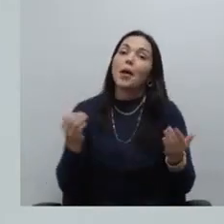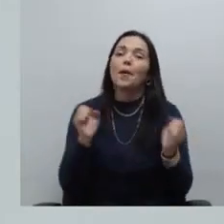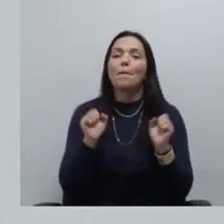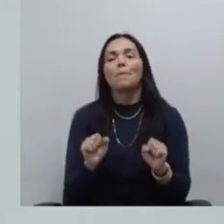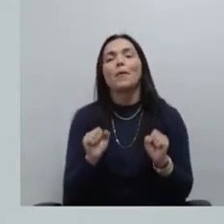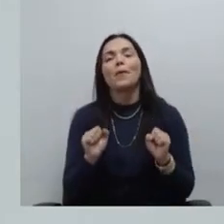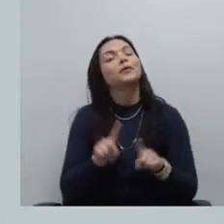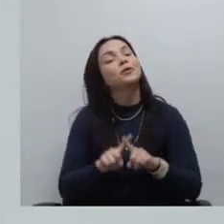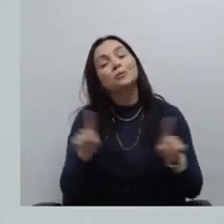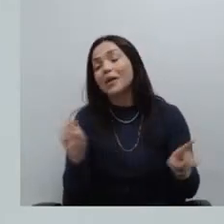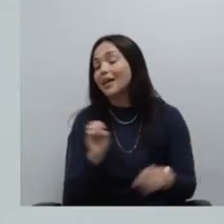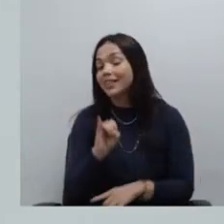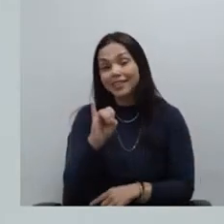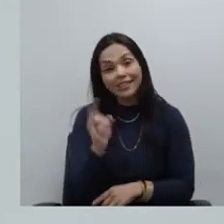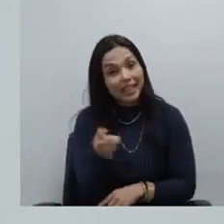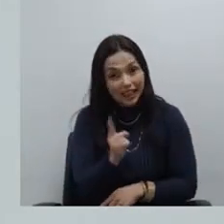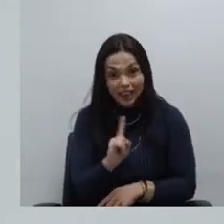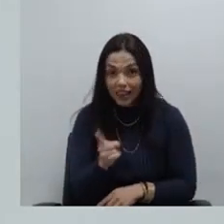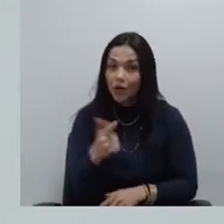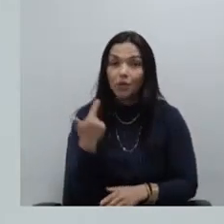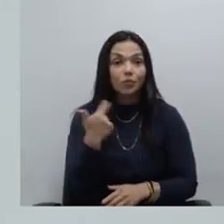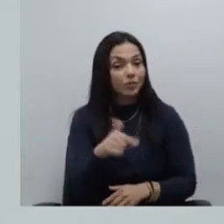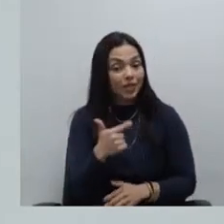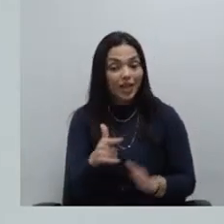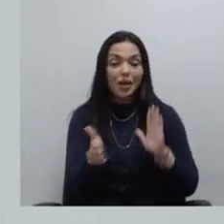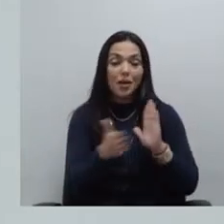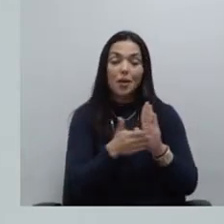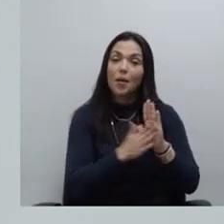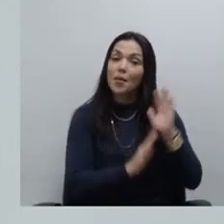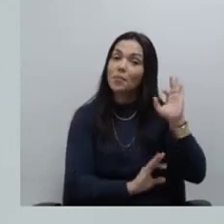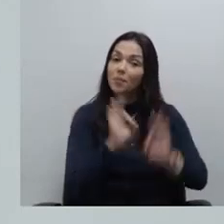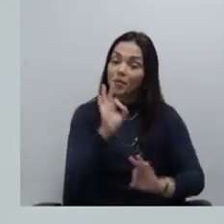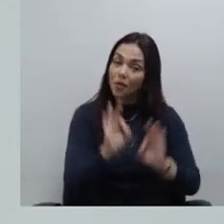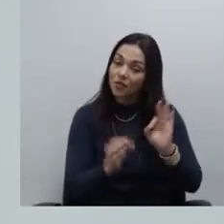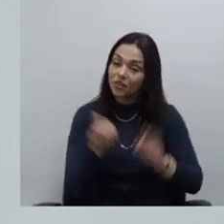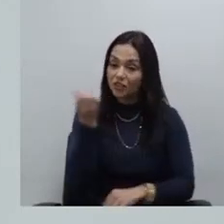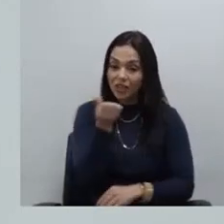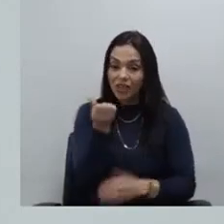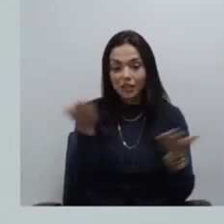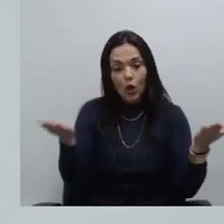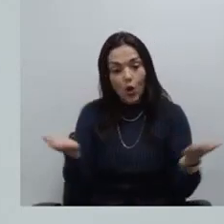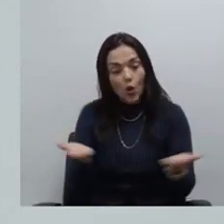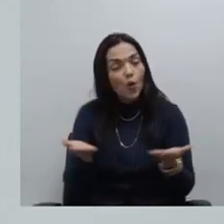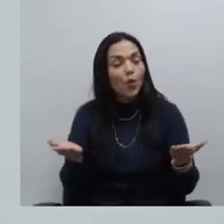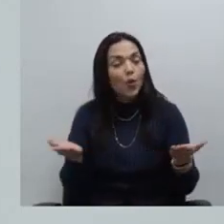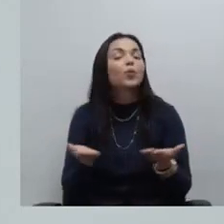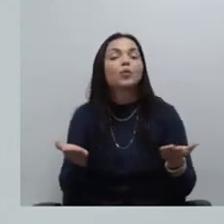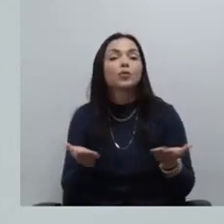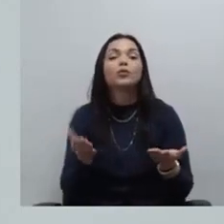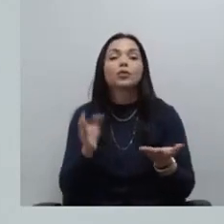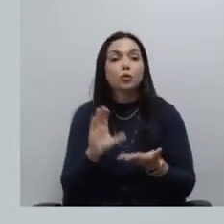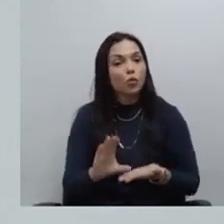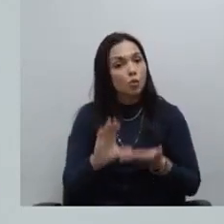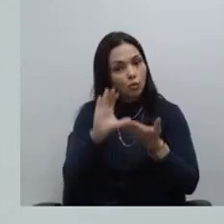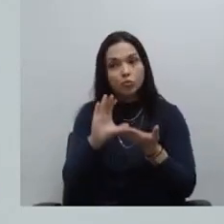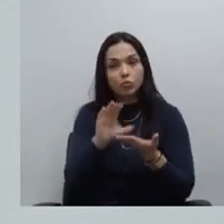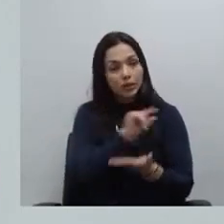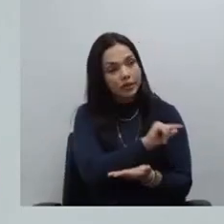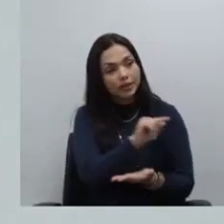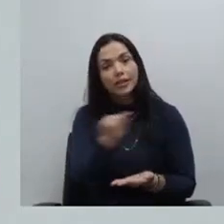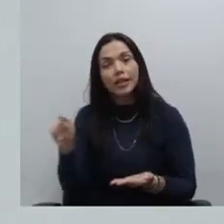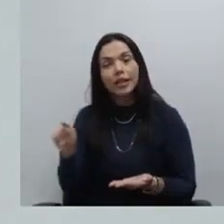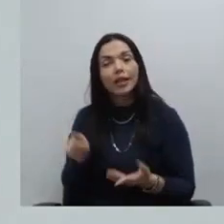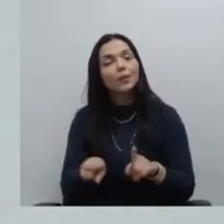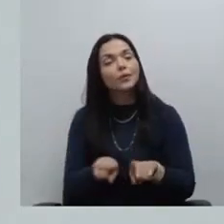mas se não houver apresentação desse anteprojeto nessa sexta presidente conselheiros conselheiras nós